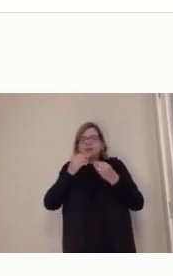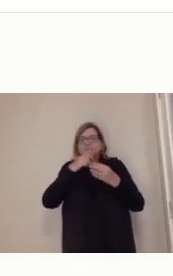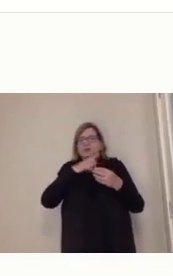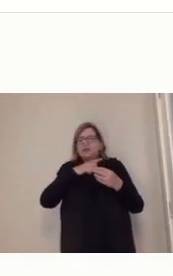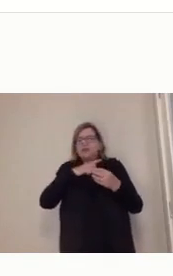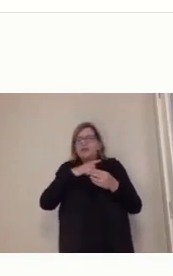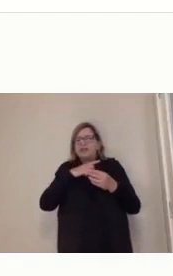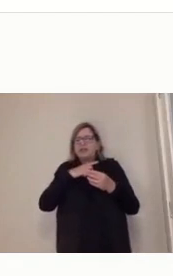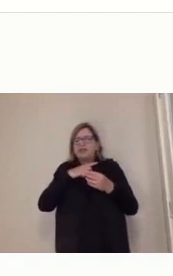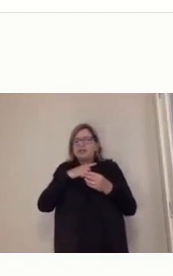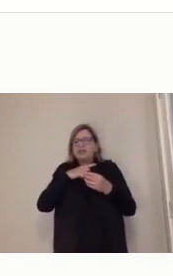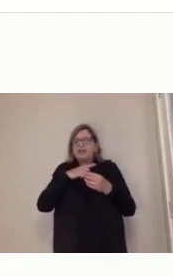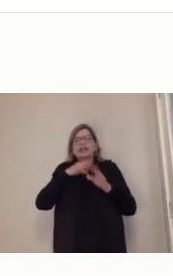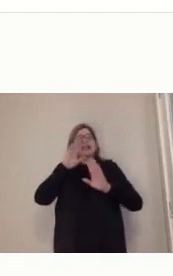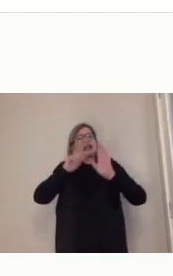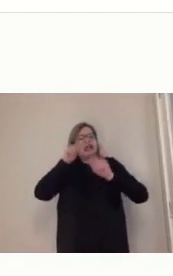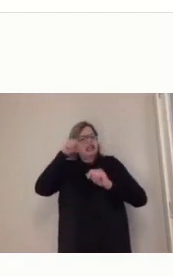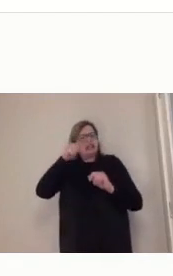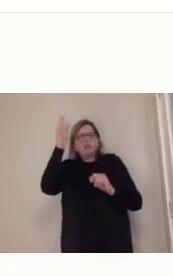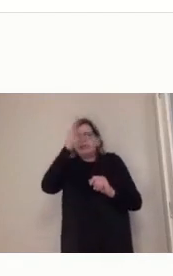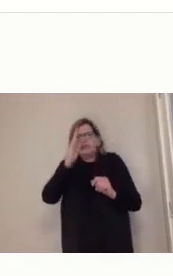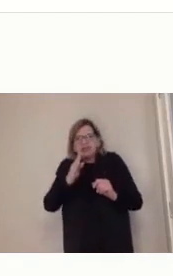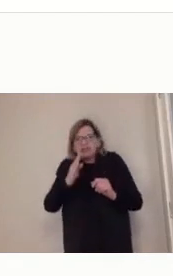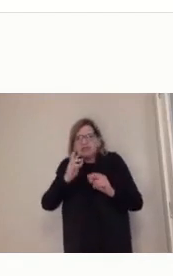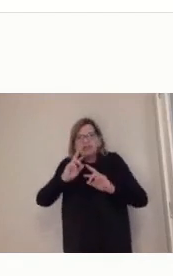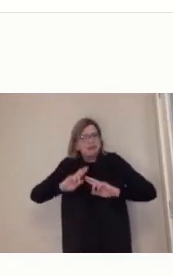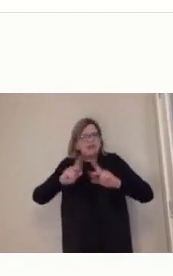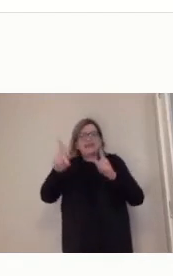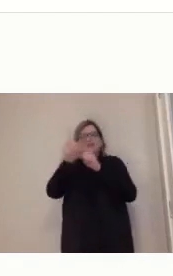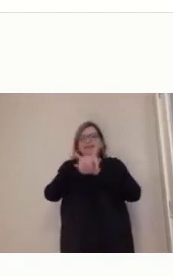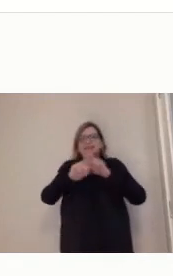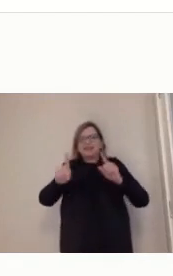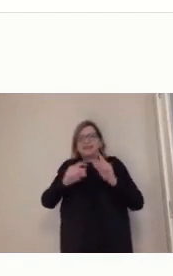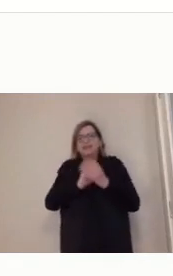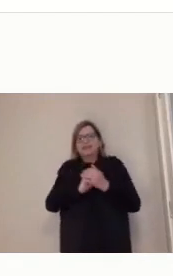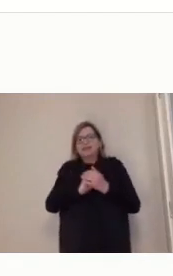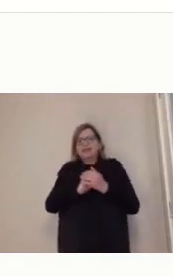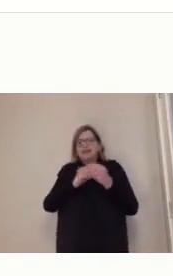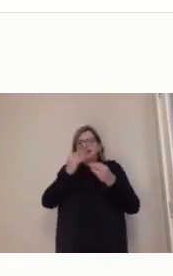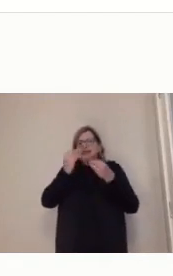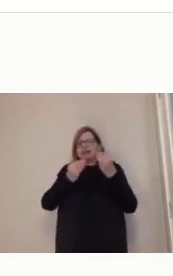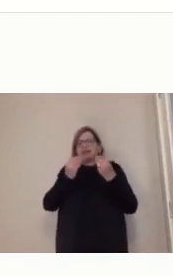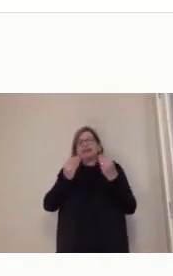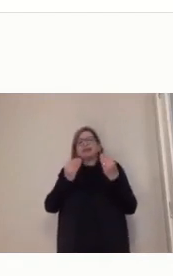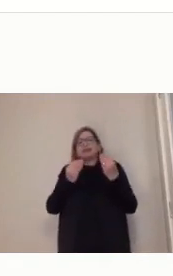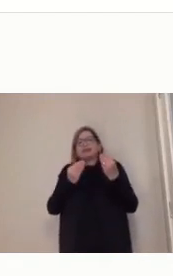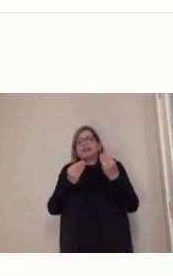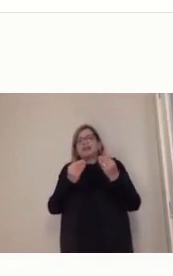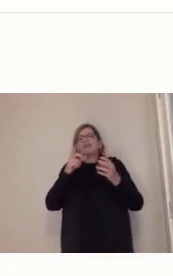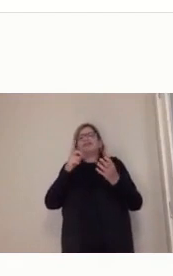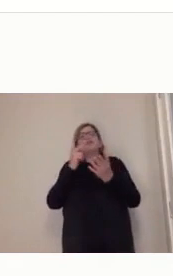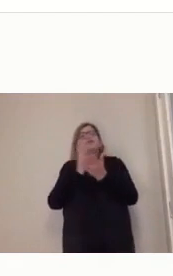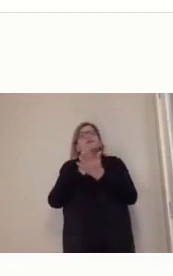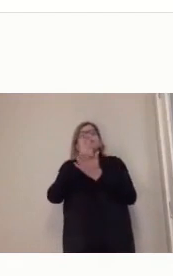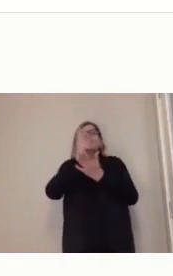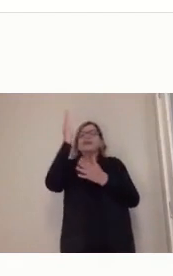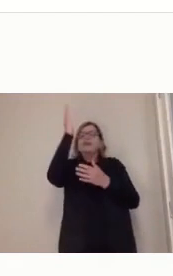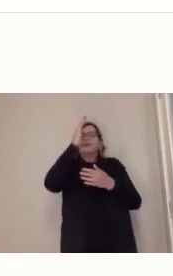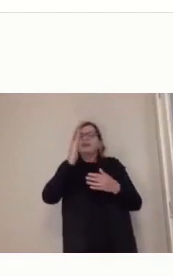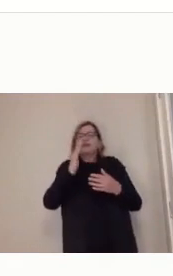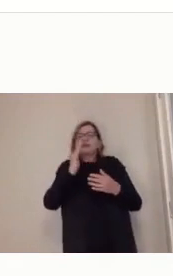a gente teve, por exemplo, em 1923 a 1925, a primeira rádio brasileira que